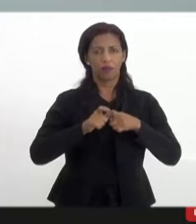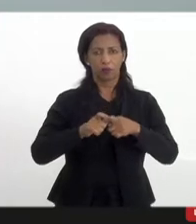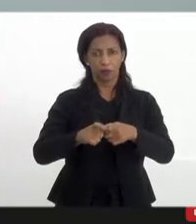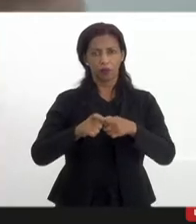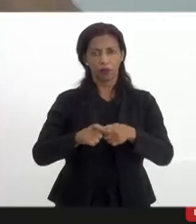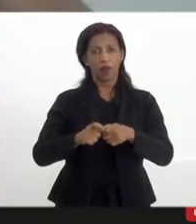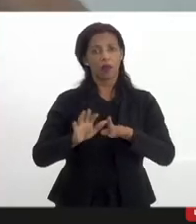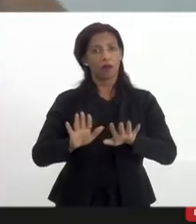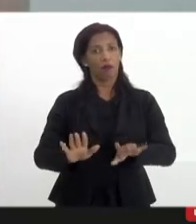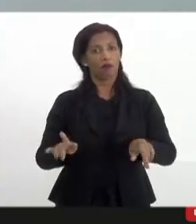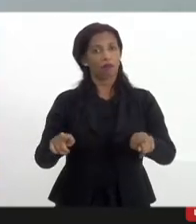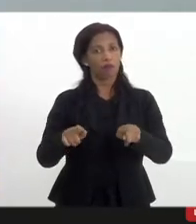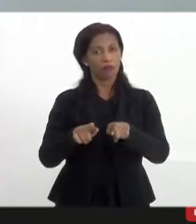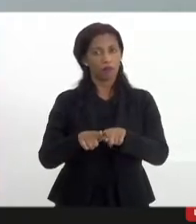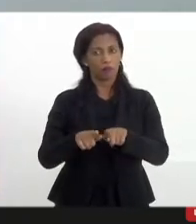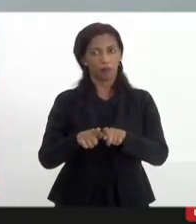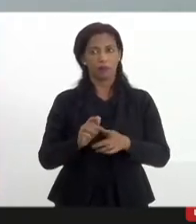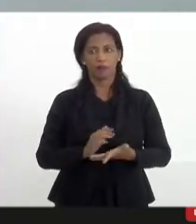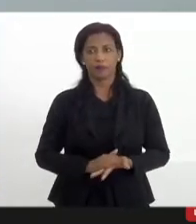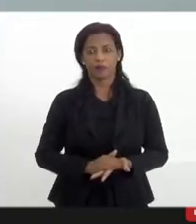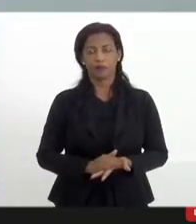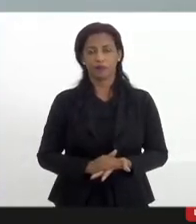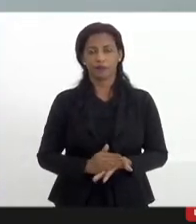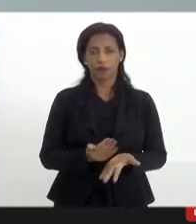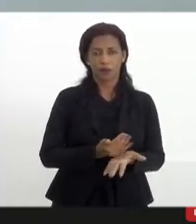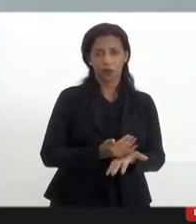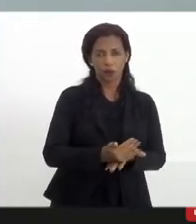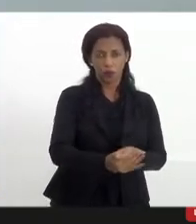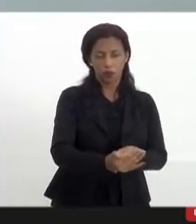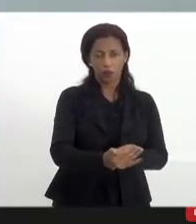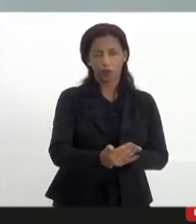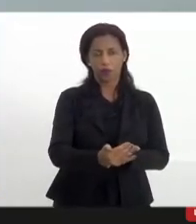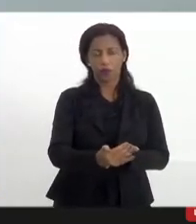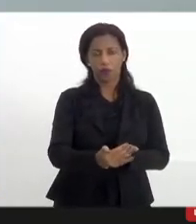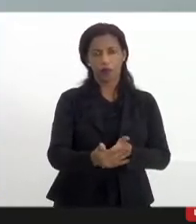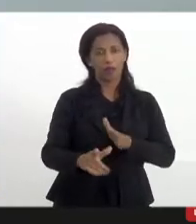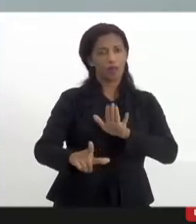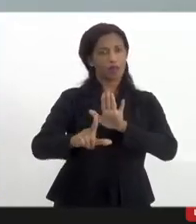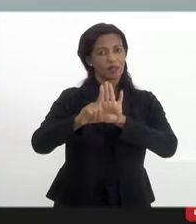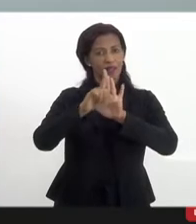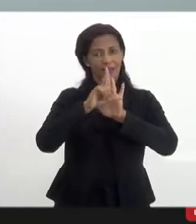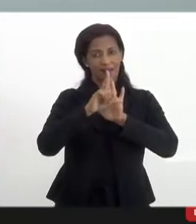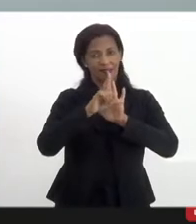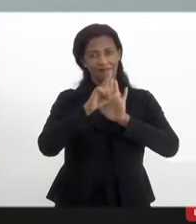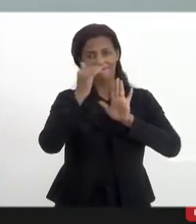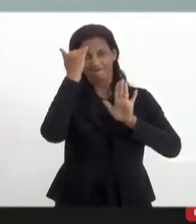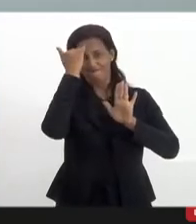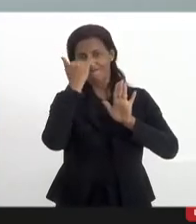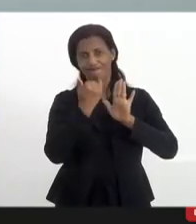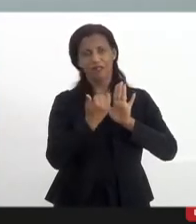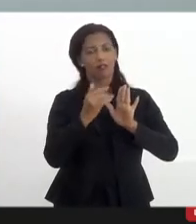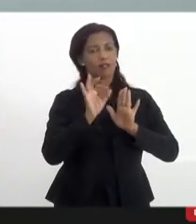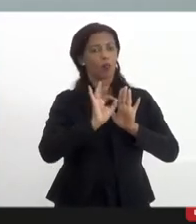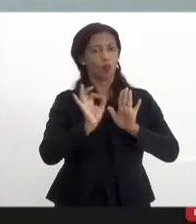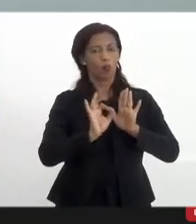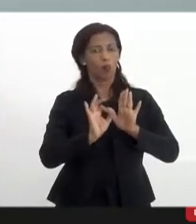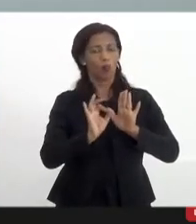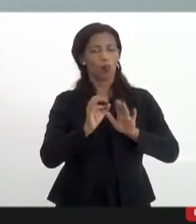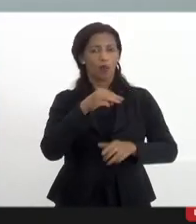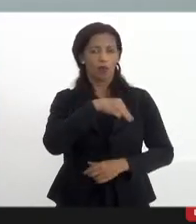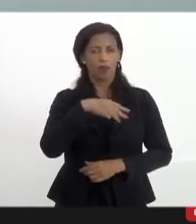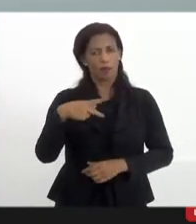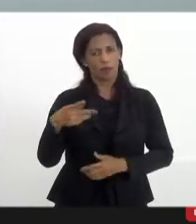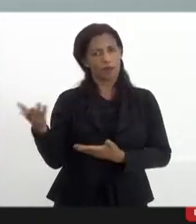Entretanto, desde a sua entrada em vigor, esta lei não vem sendo cumprida. O Ministério Público foi convidado para essa audiência